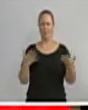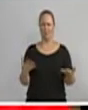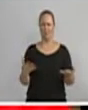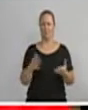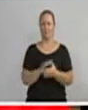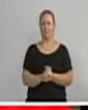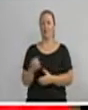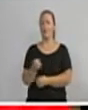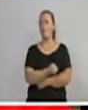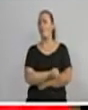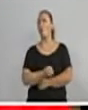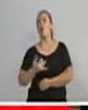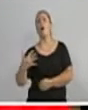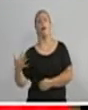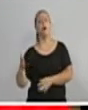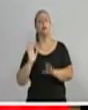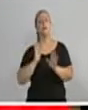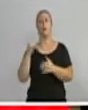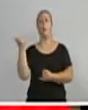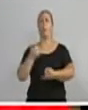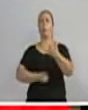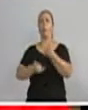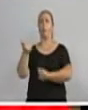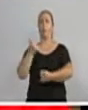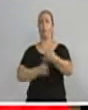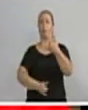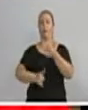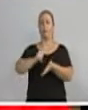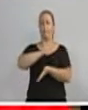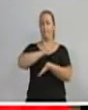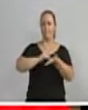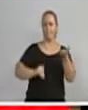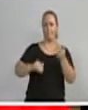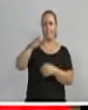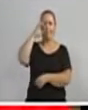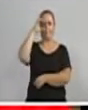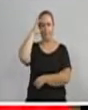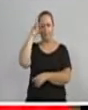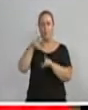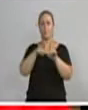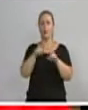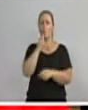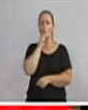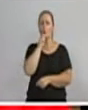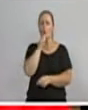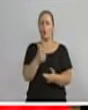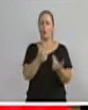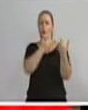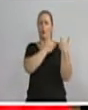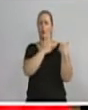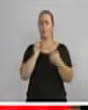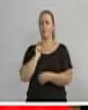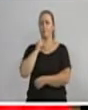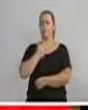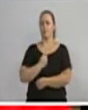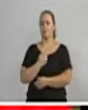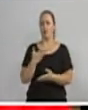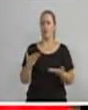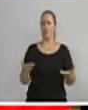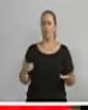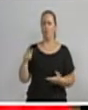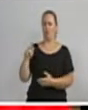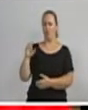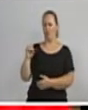escutaram isso ao longo dessa semana? Impeachment sem crime de responsabilidade não é golpe. Senhores,